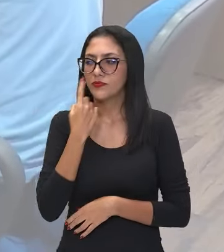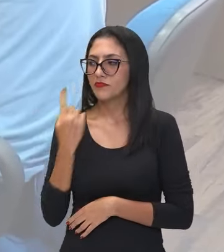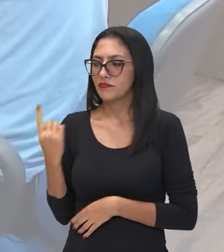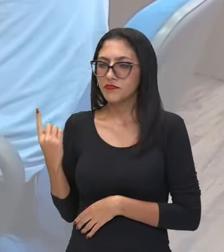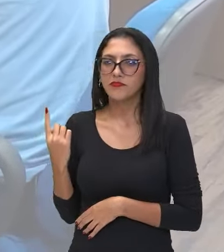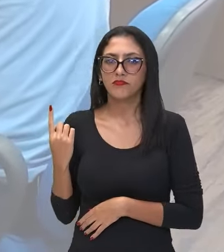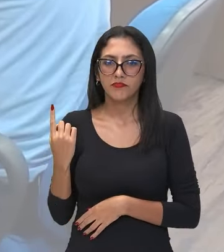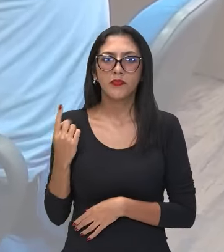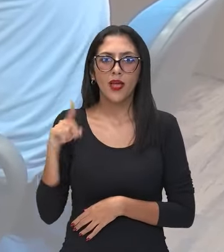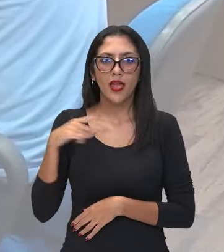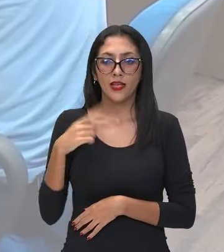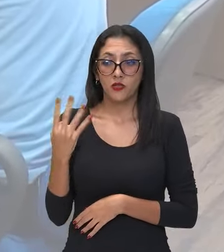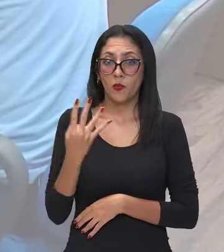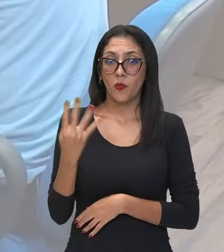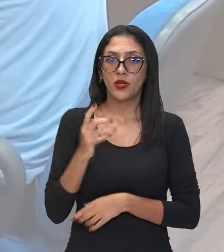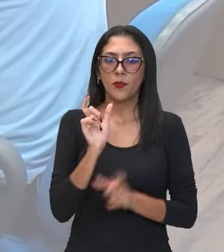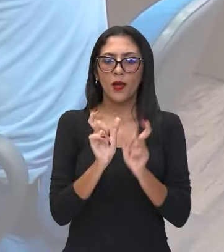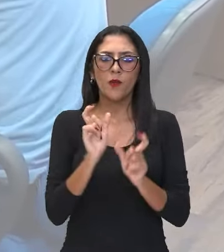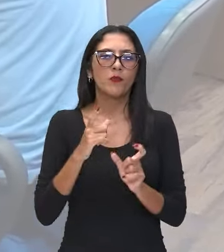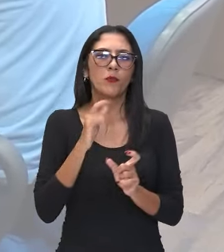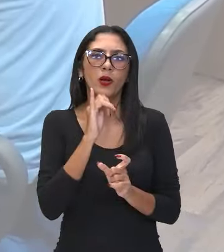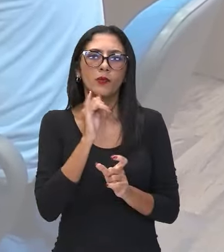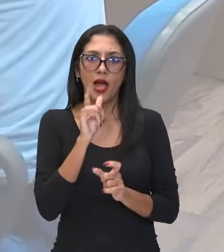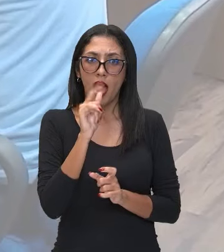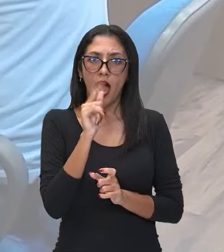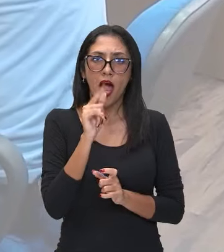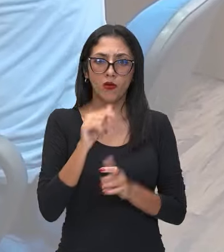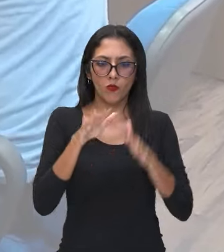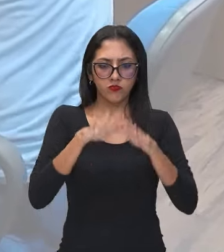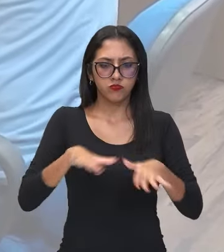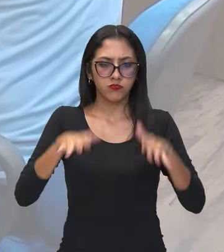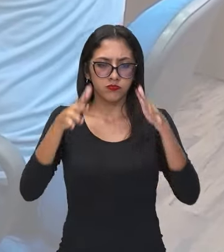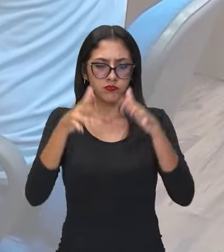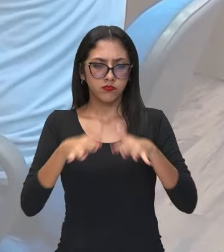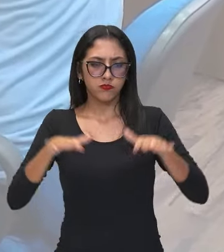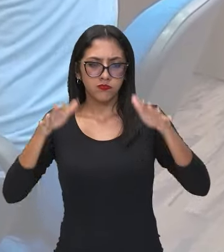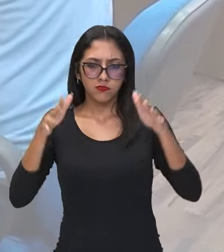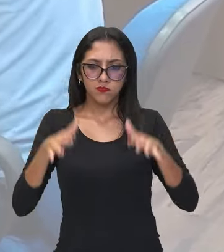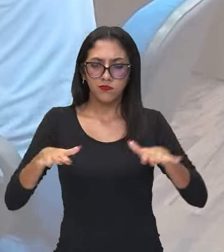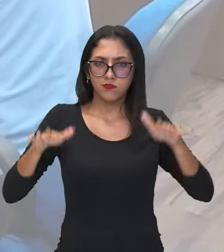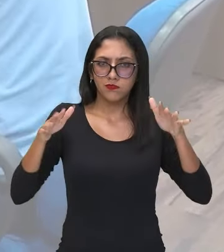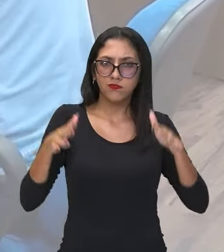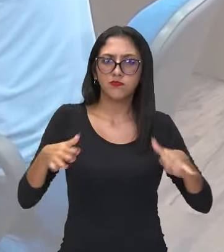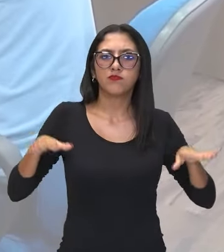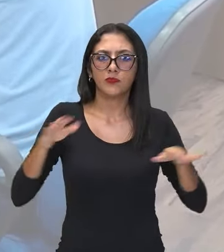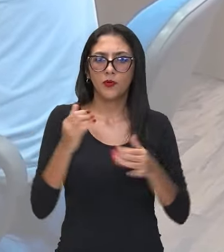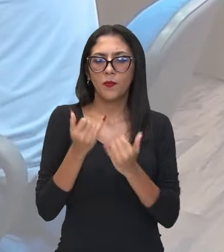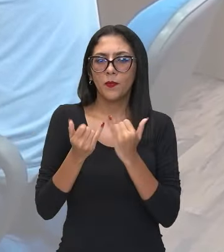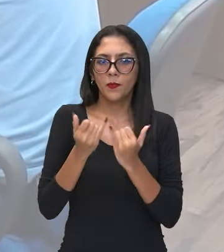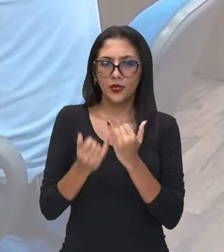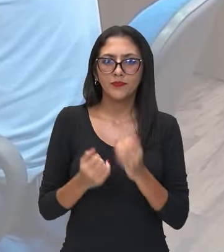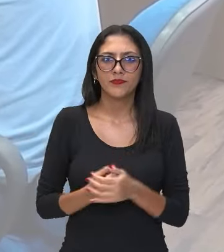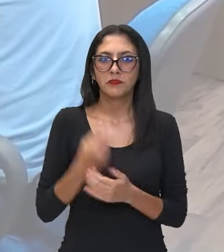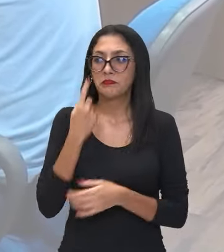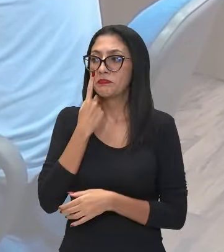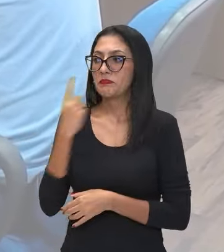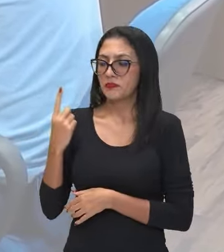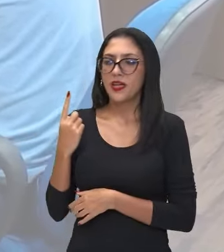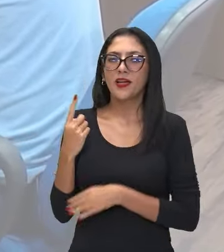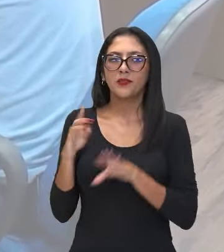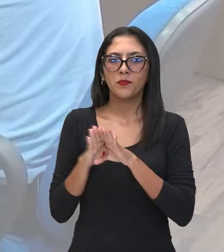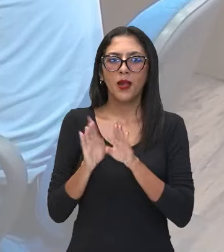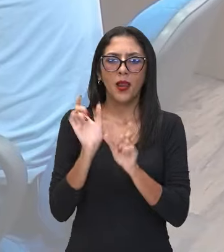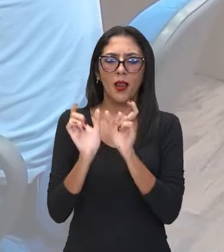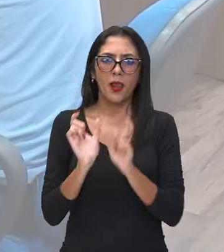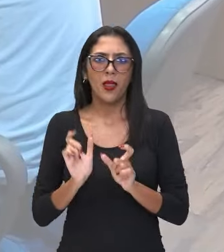é quando a água do rio, ela sobe muito, né? Com o movimento do barco, né? Tem o até parece, inclusive, né, Denilson? Isso. que quando a